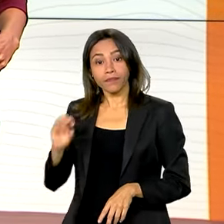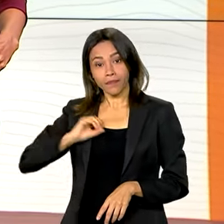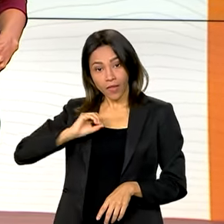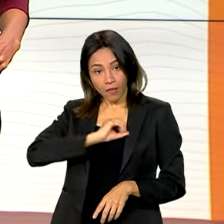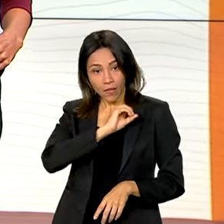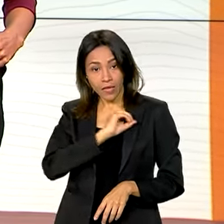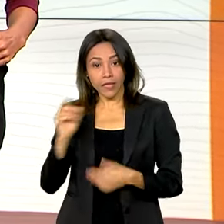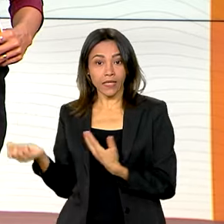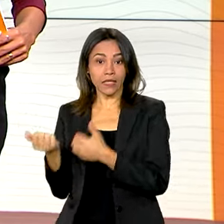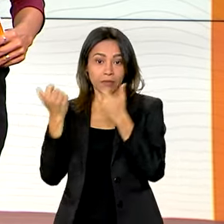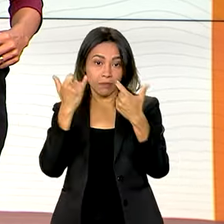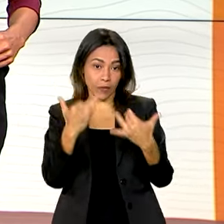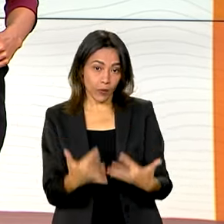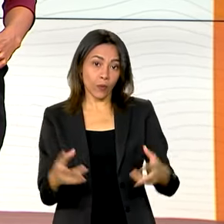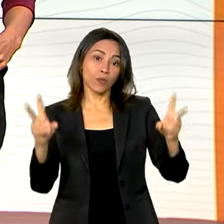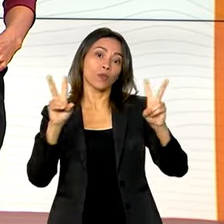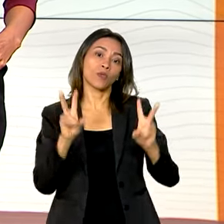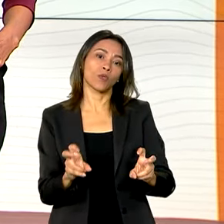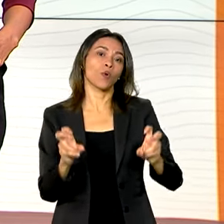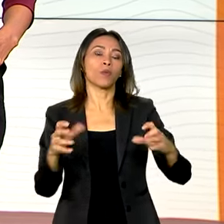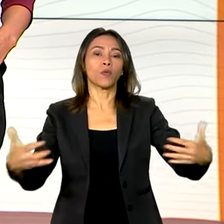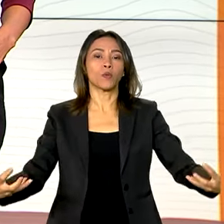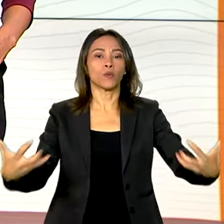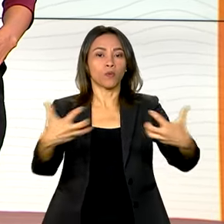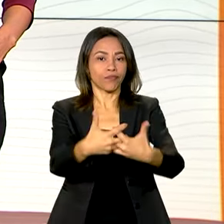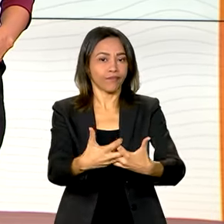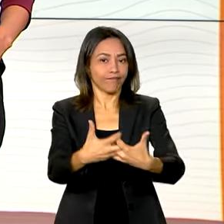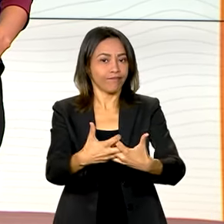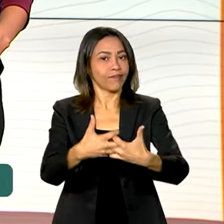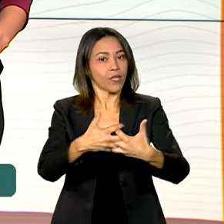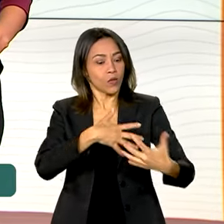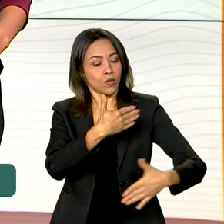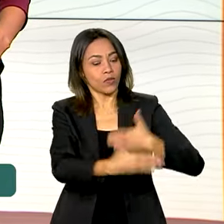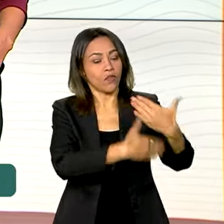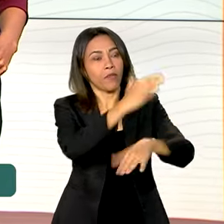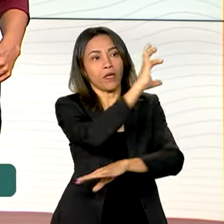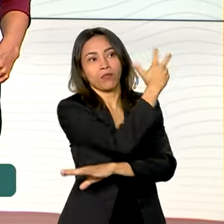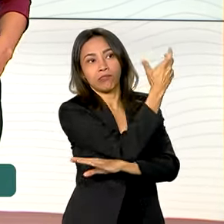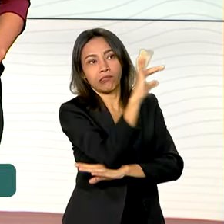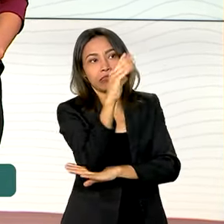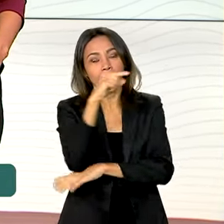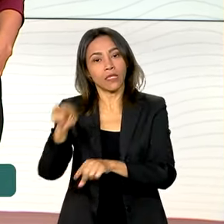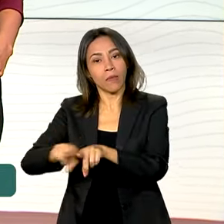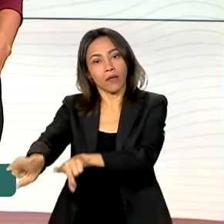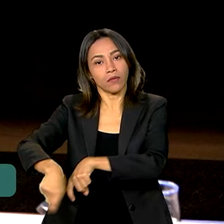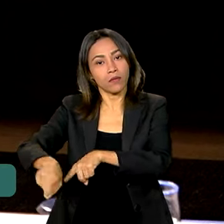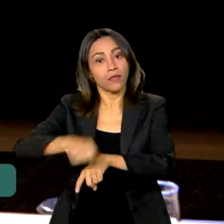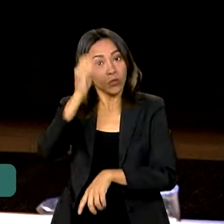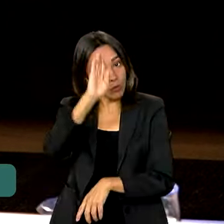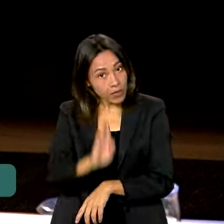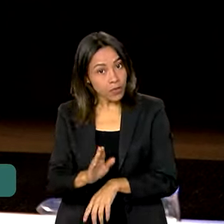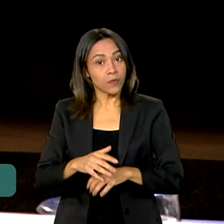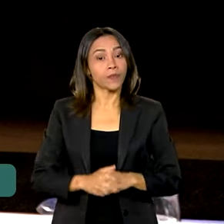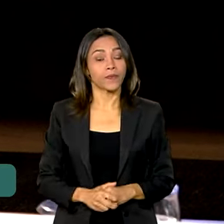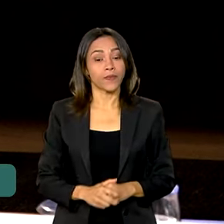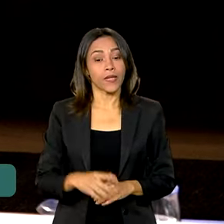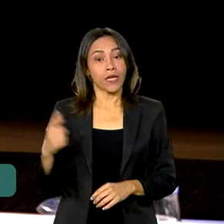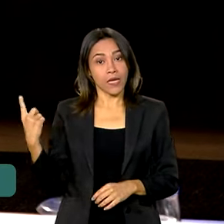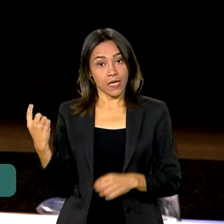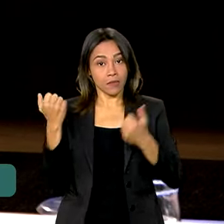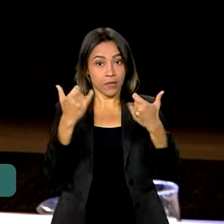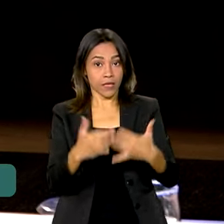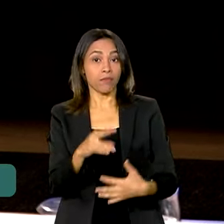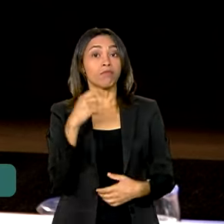integração do meio ambiente com o desenvolvimento agrícola que vem sendo implantado no Brasil. Nós temos que fazer